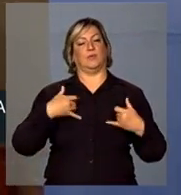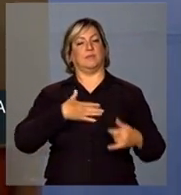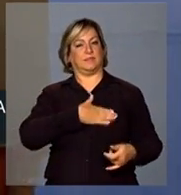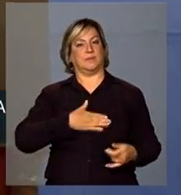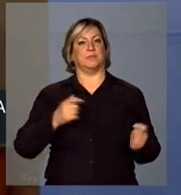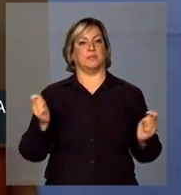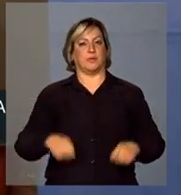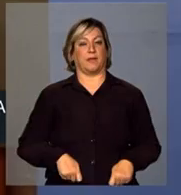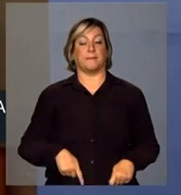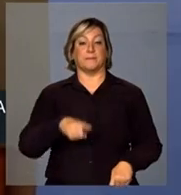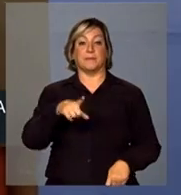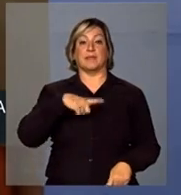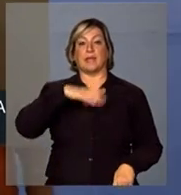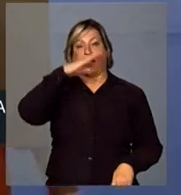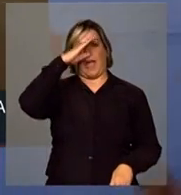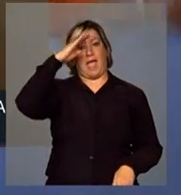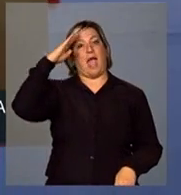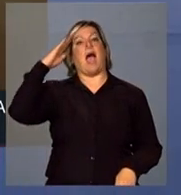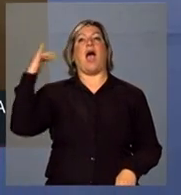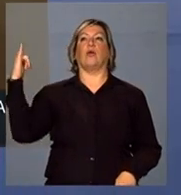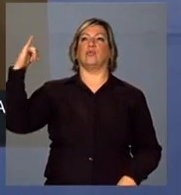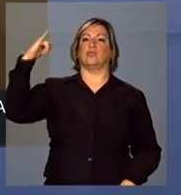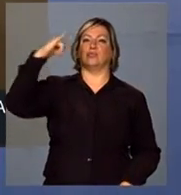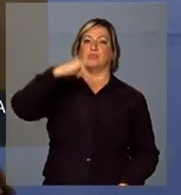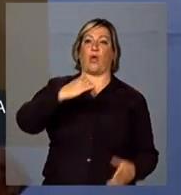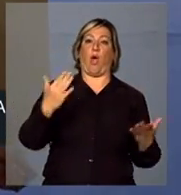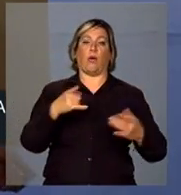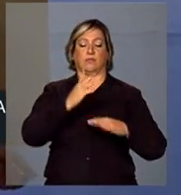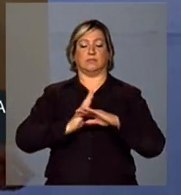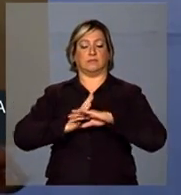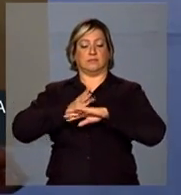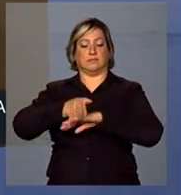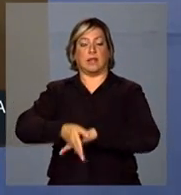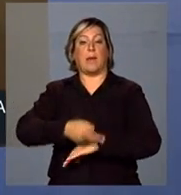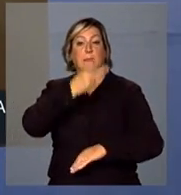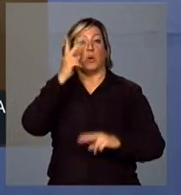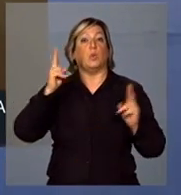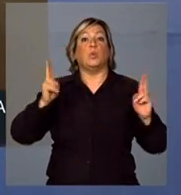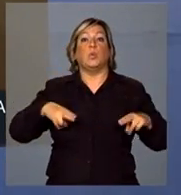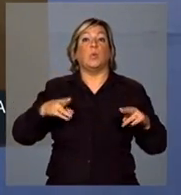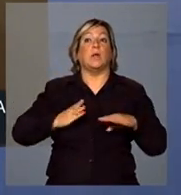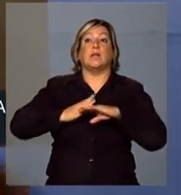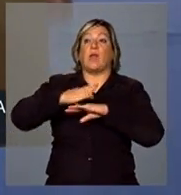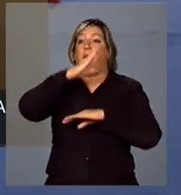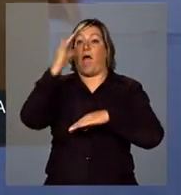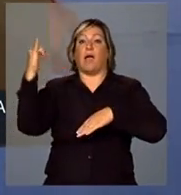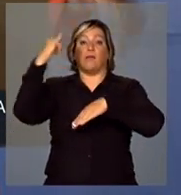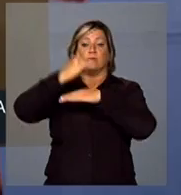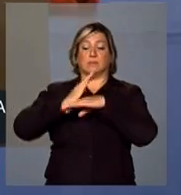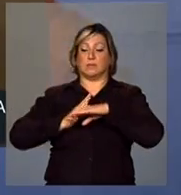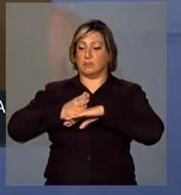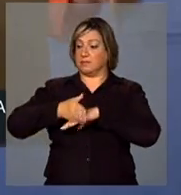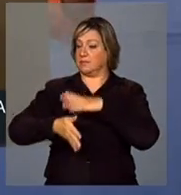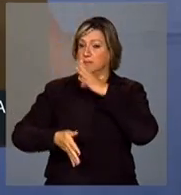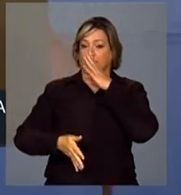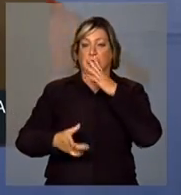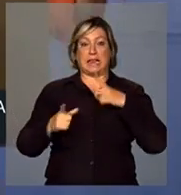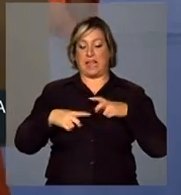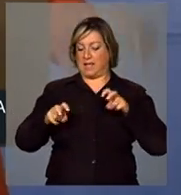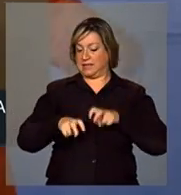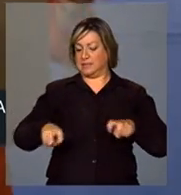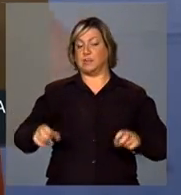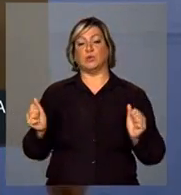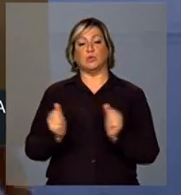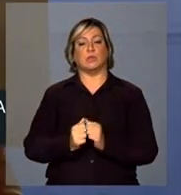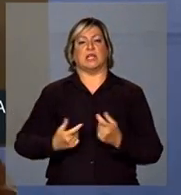Você pega um avião hoje e gente que nunca entrou num avião nos últimos 10 anos está lá sentada junto